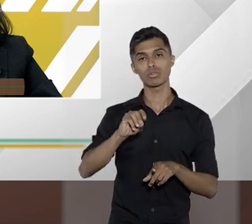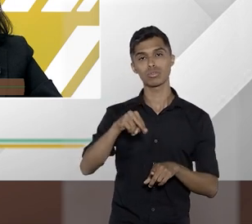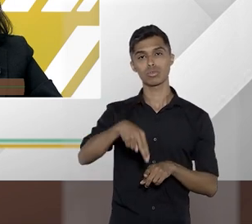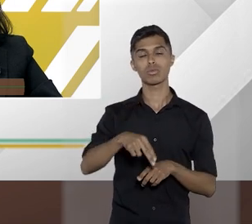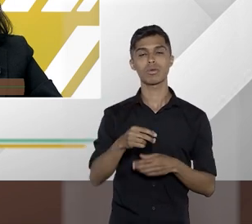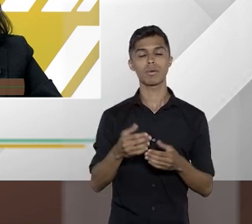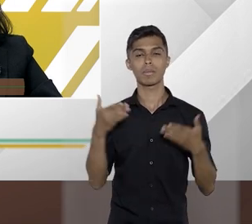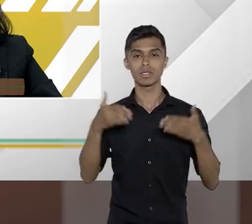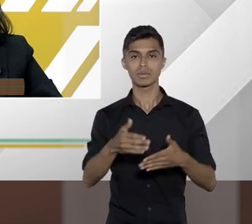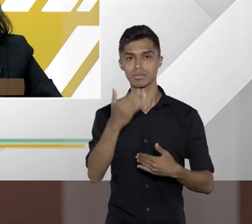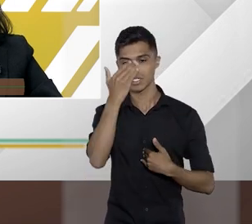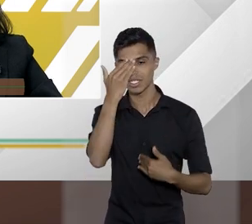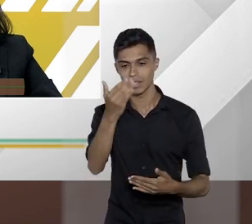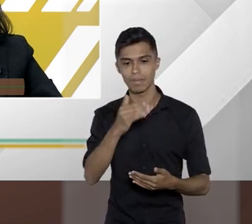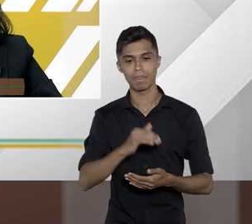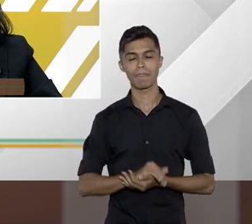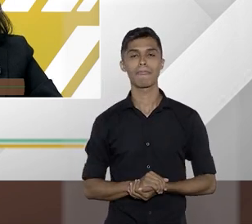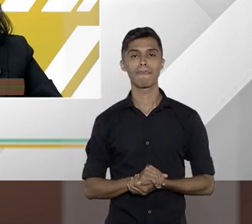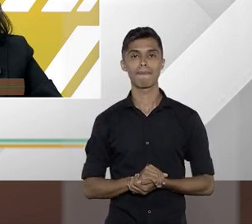no Entender Direito